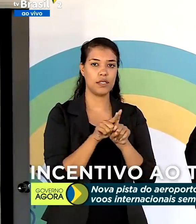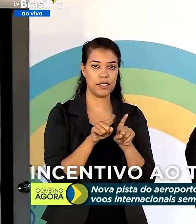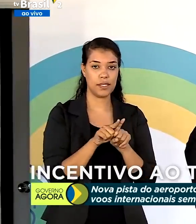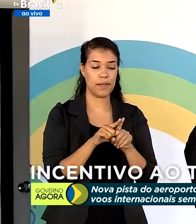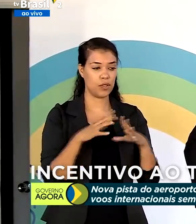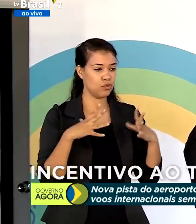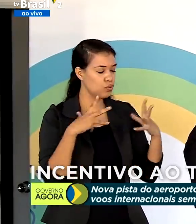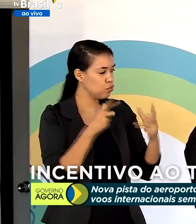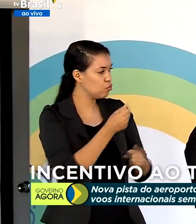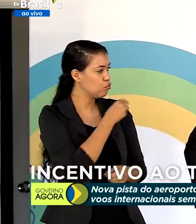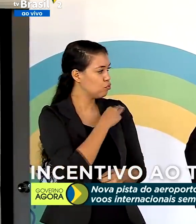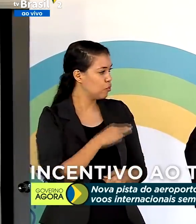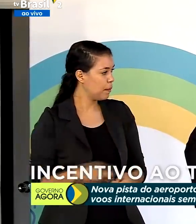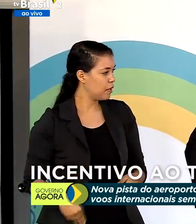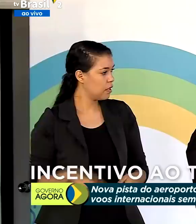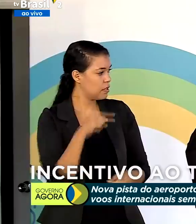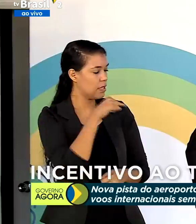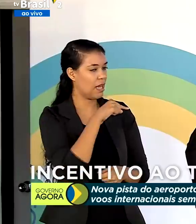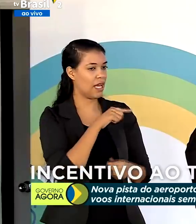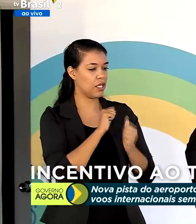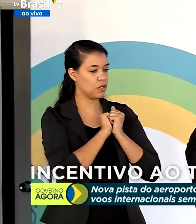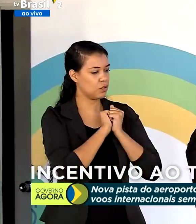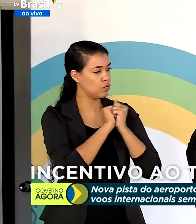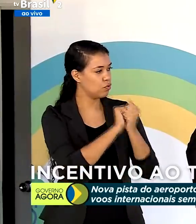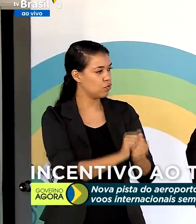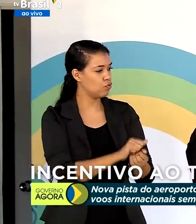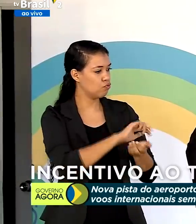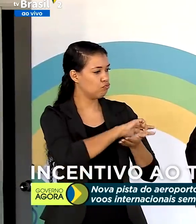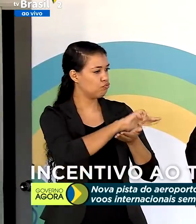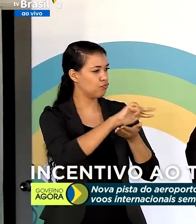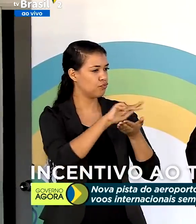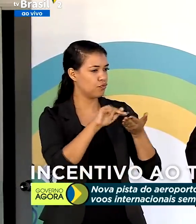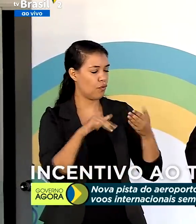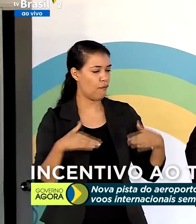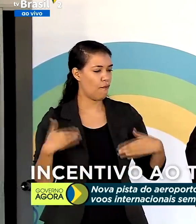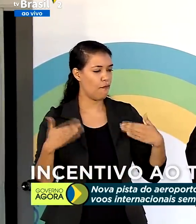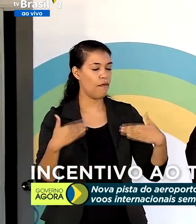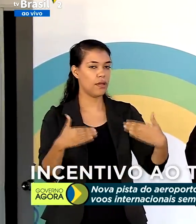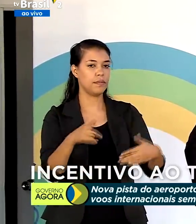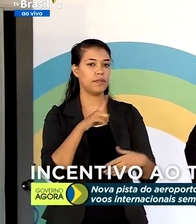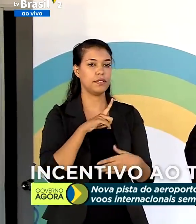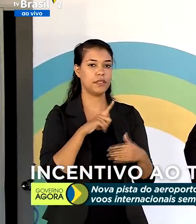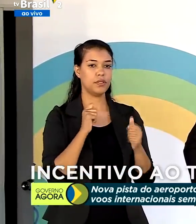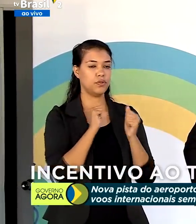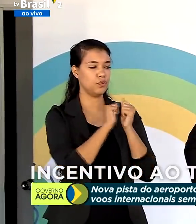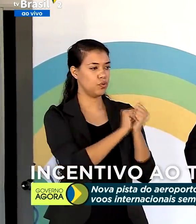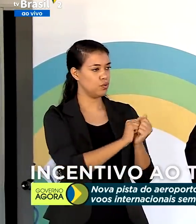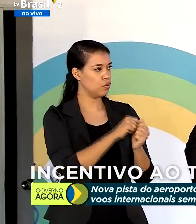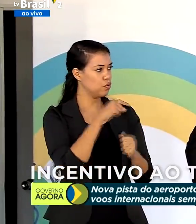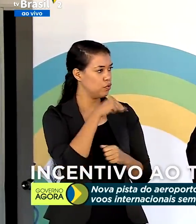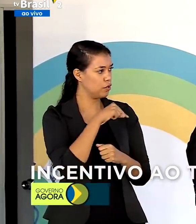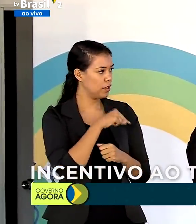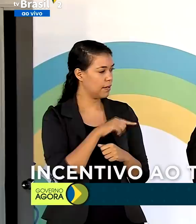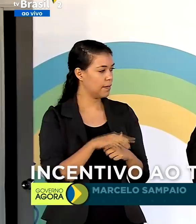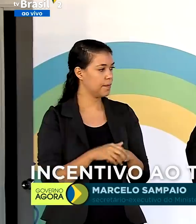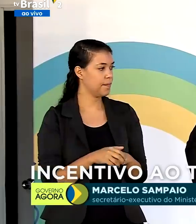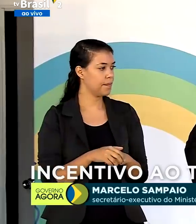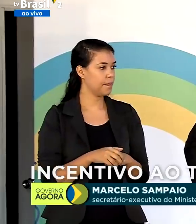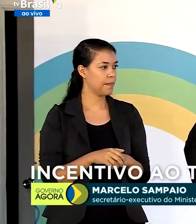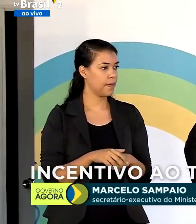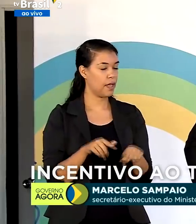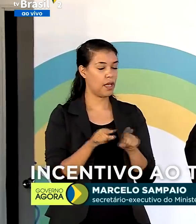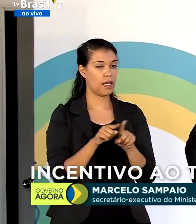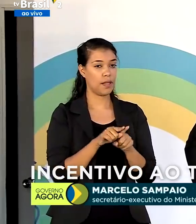demais ministros, ministro Queiroga, ministro Onyx, ministro Bento, ministro França e o ministro general Heleno,